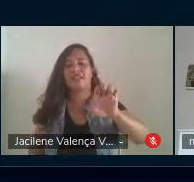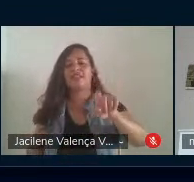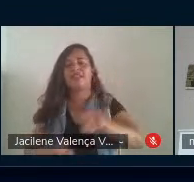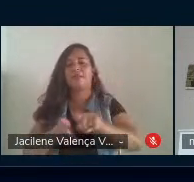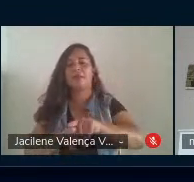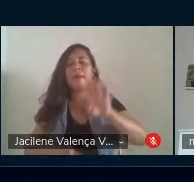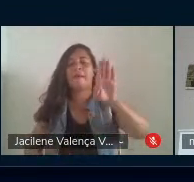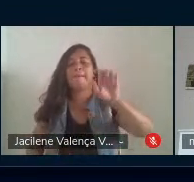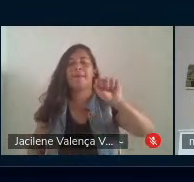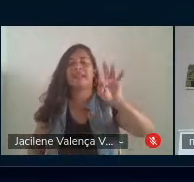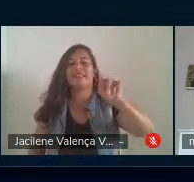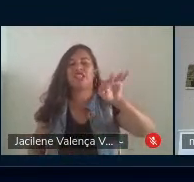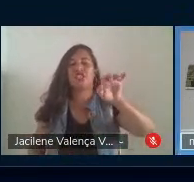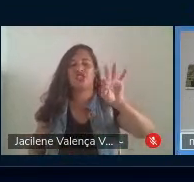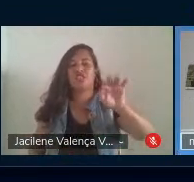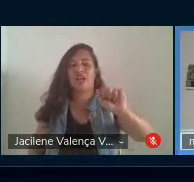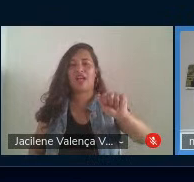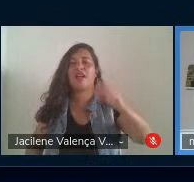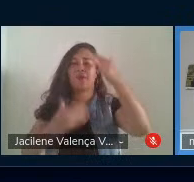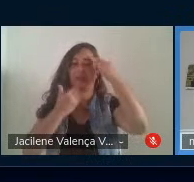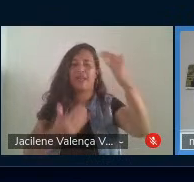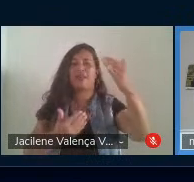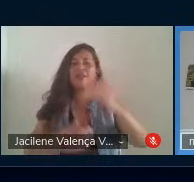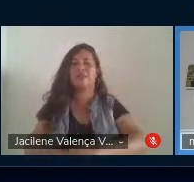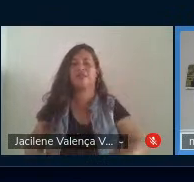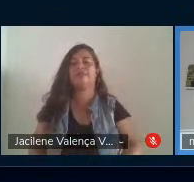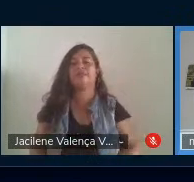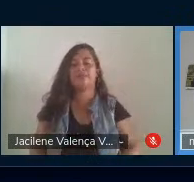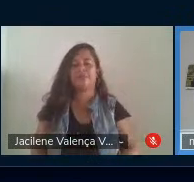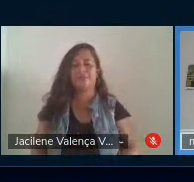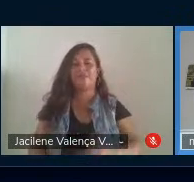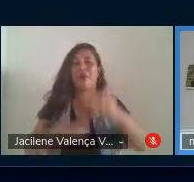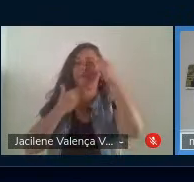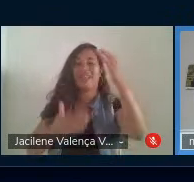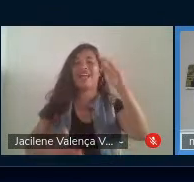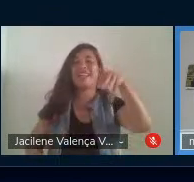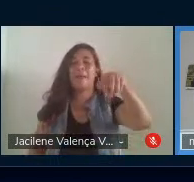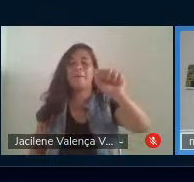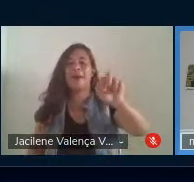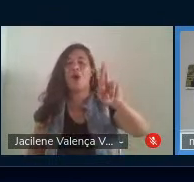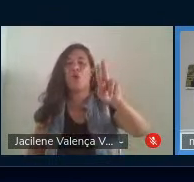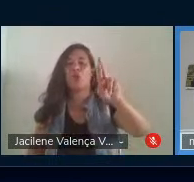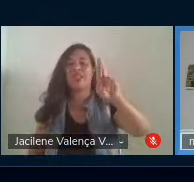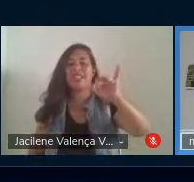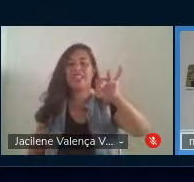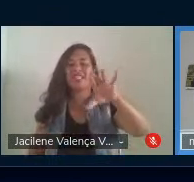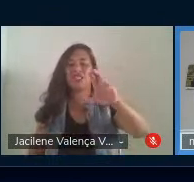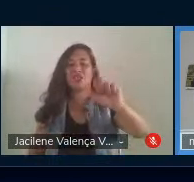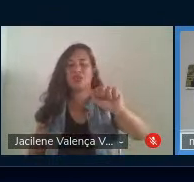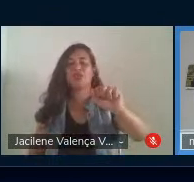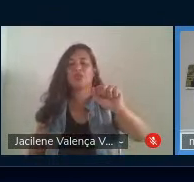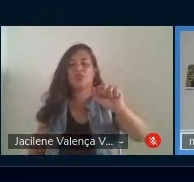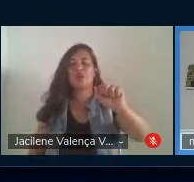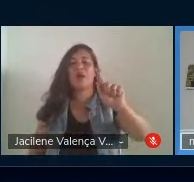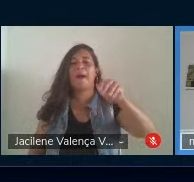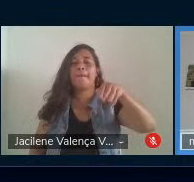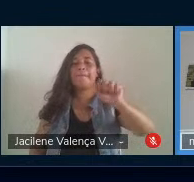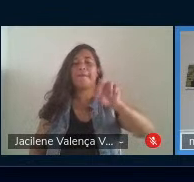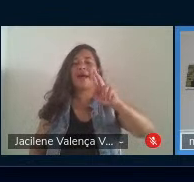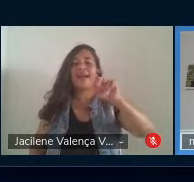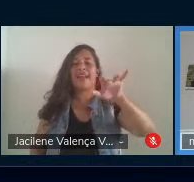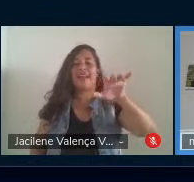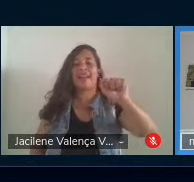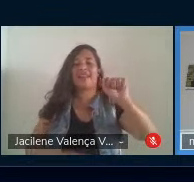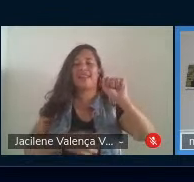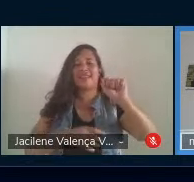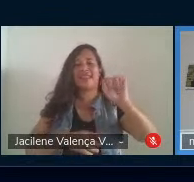Obrigado. Obrigada, professor Maurício, obrigada, Margarete, por essa contribuição valiosa. E assim,